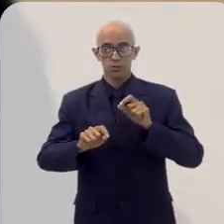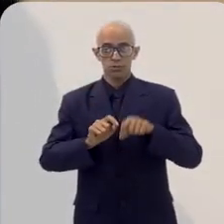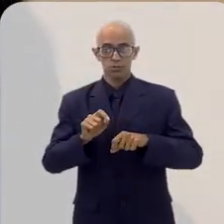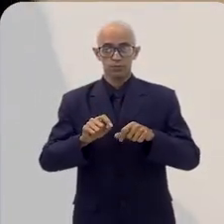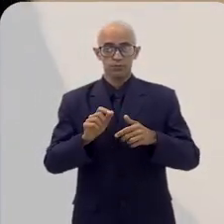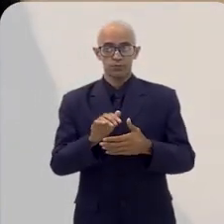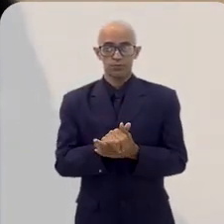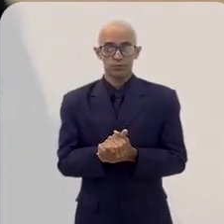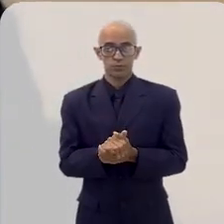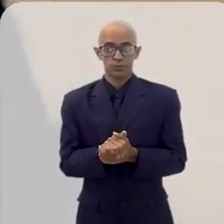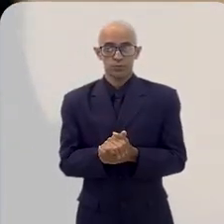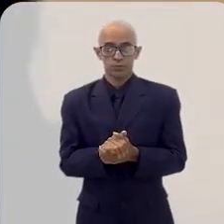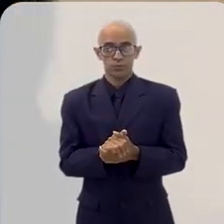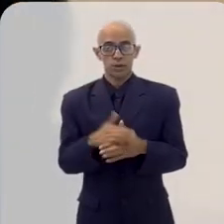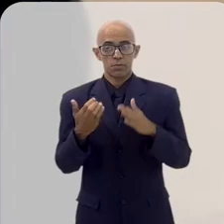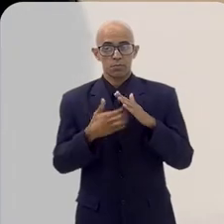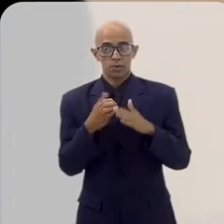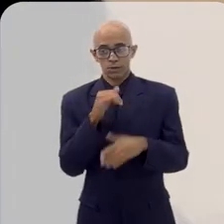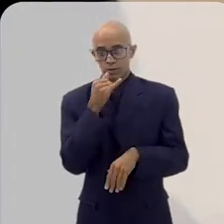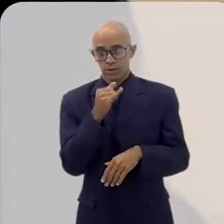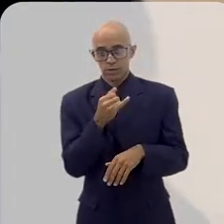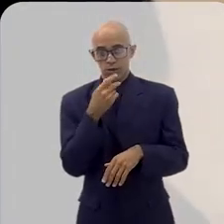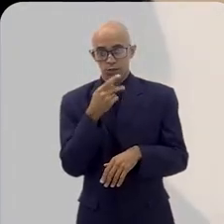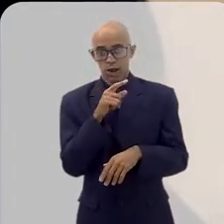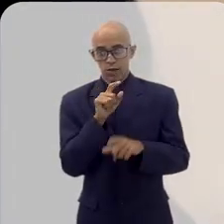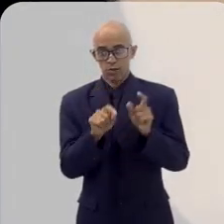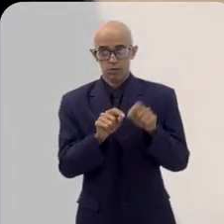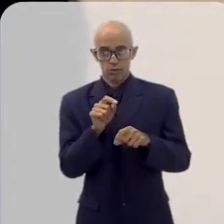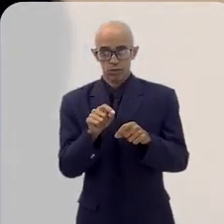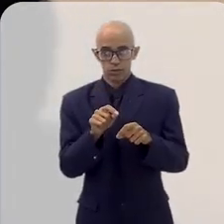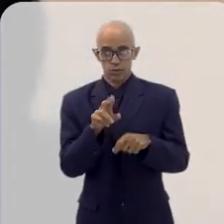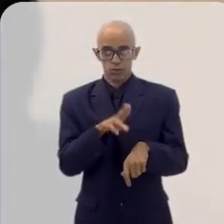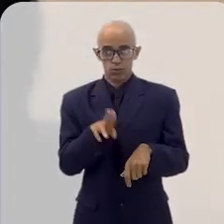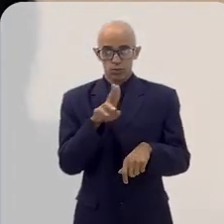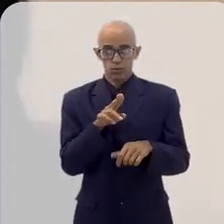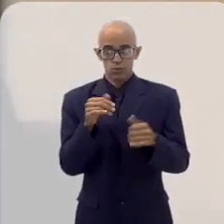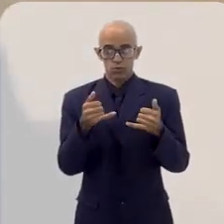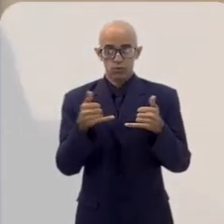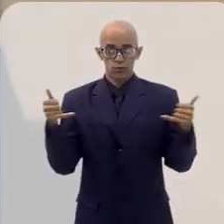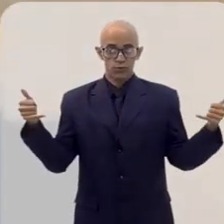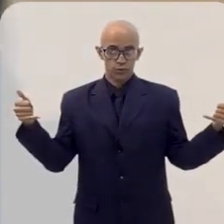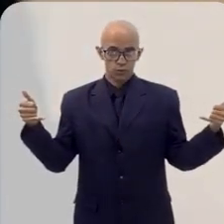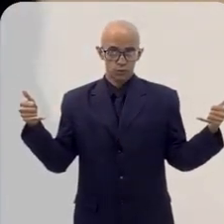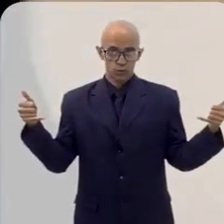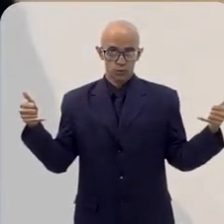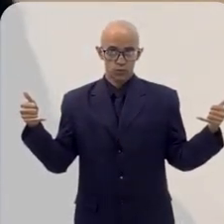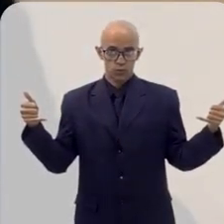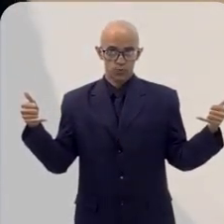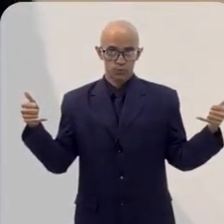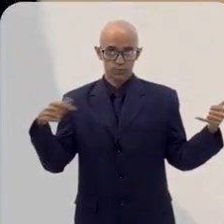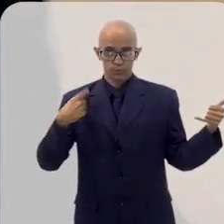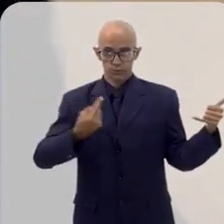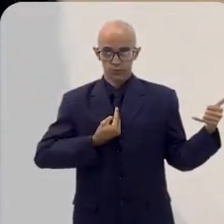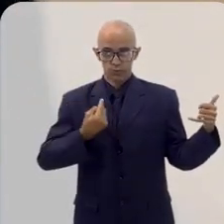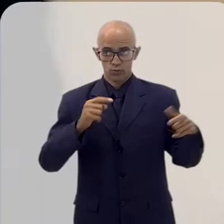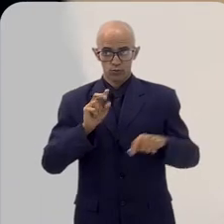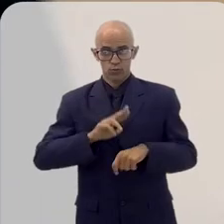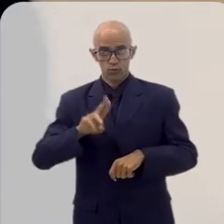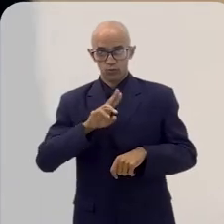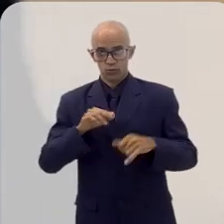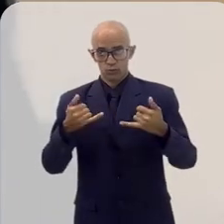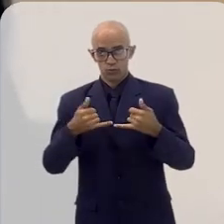as concessionárias falam muito a respeito do uso dos fios de transmissão. A gente